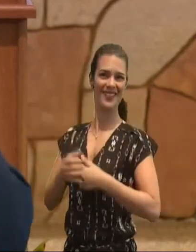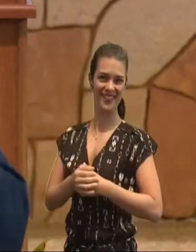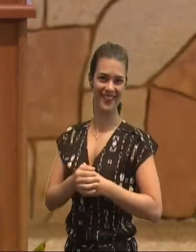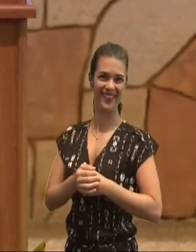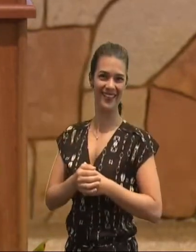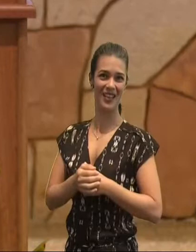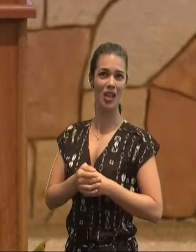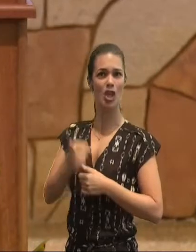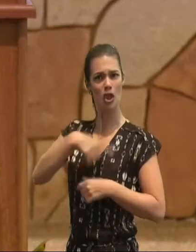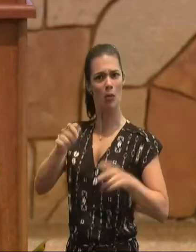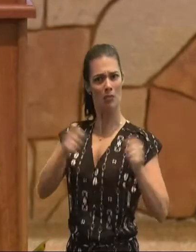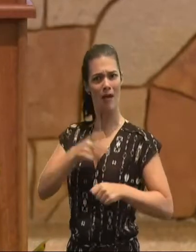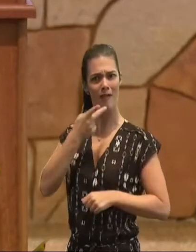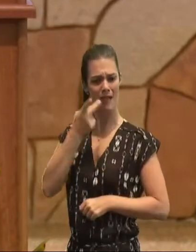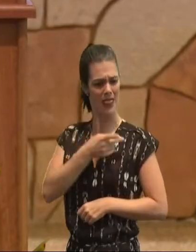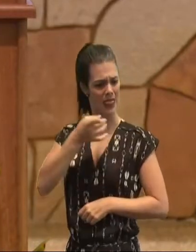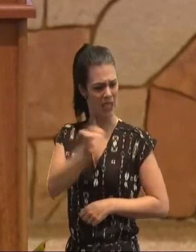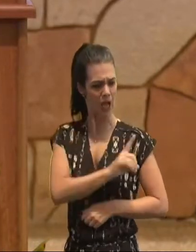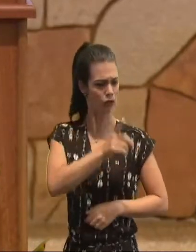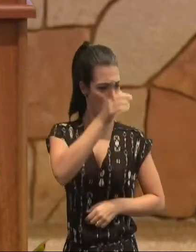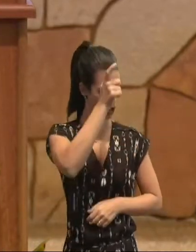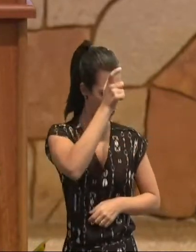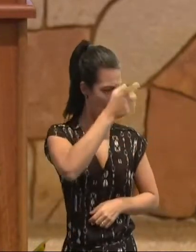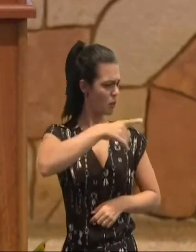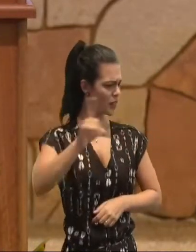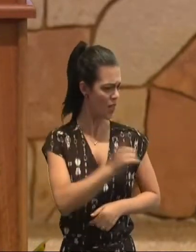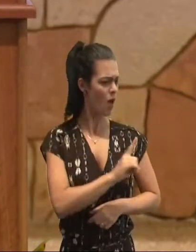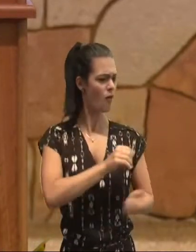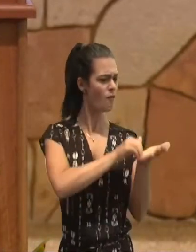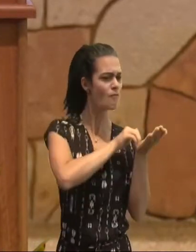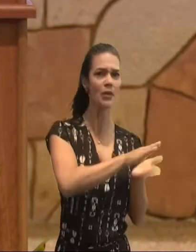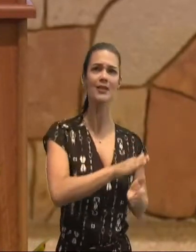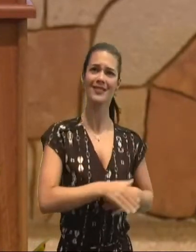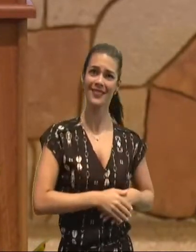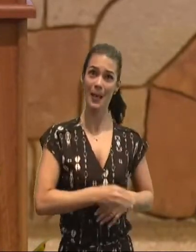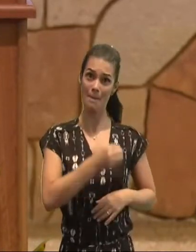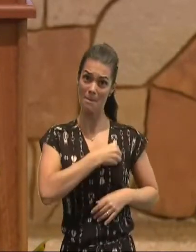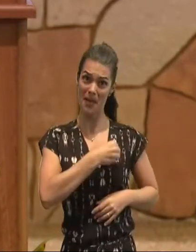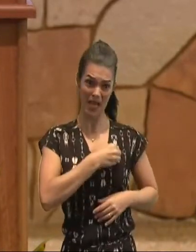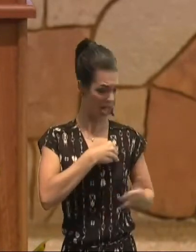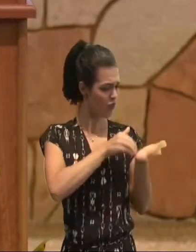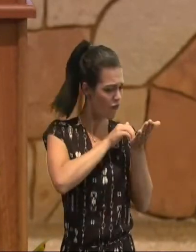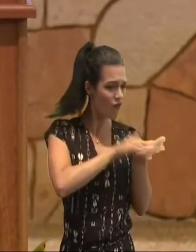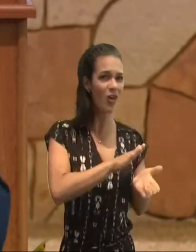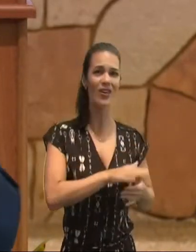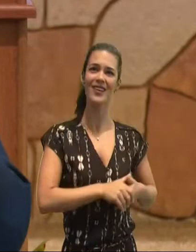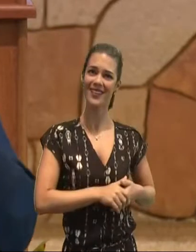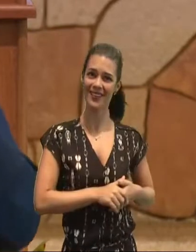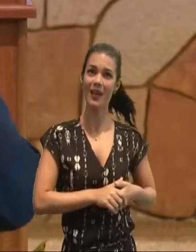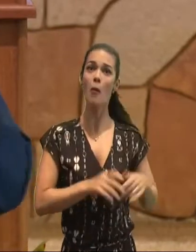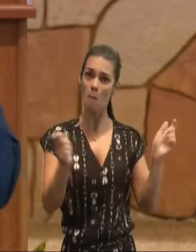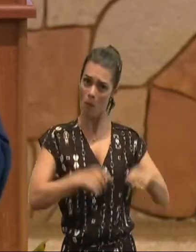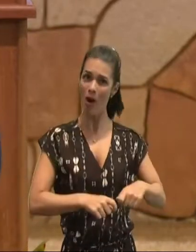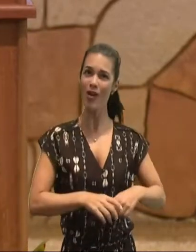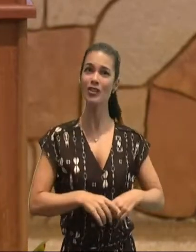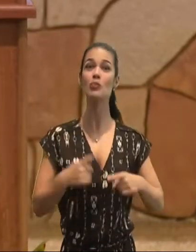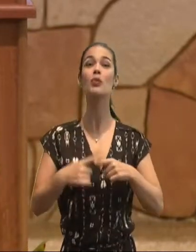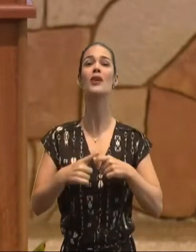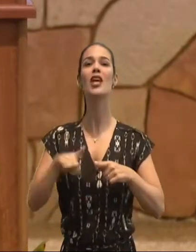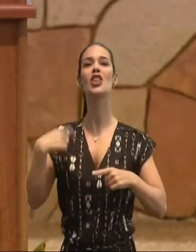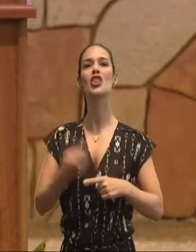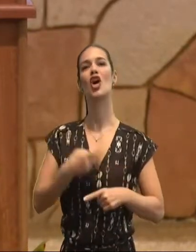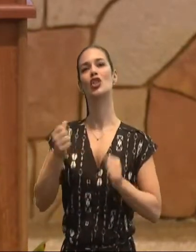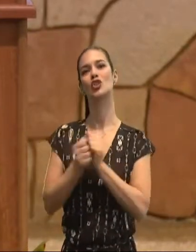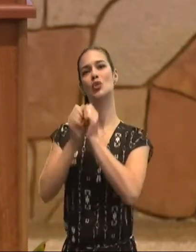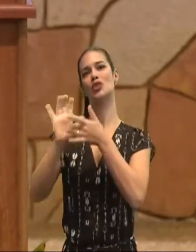dizer, não, podemos dizer, não, para o pecado, que está em nós, e quer nos dominar, podemos dizer, não, para